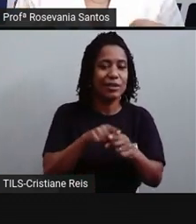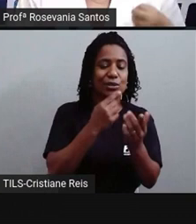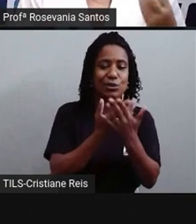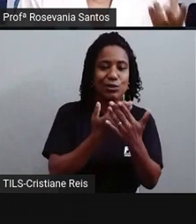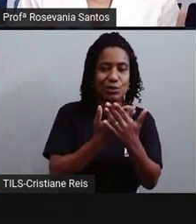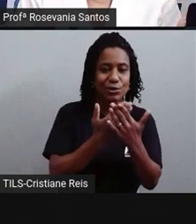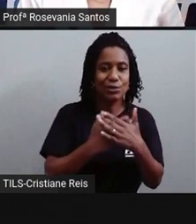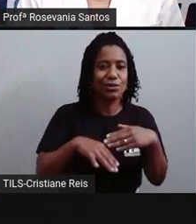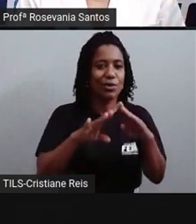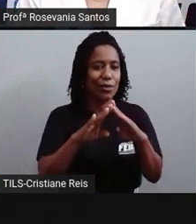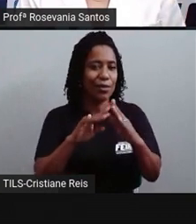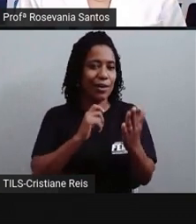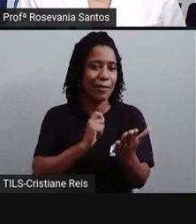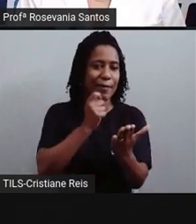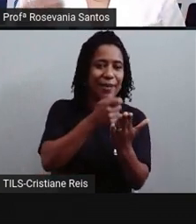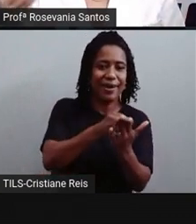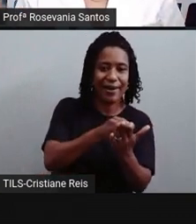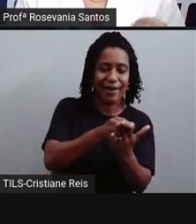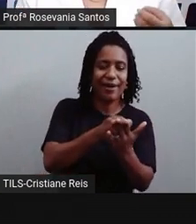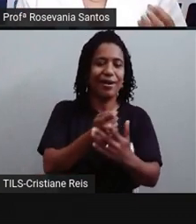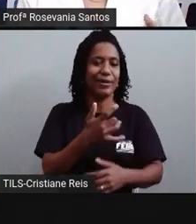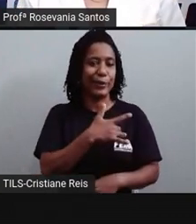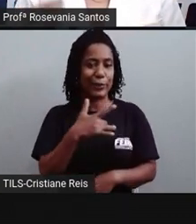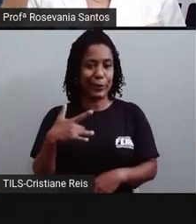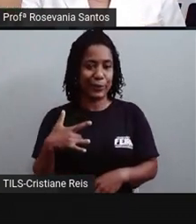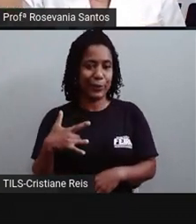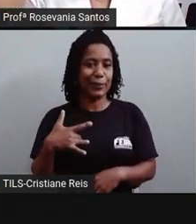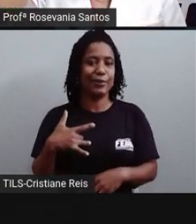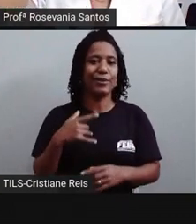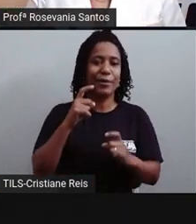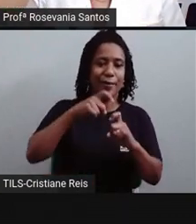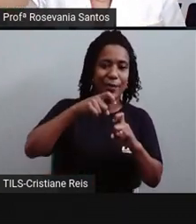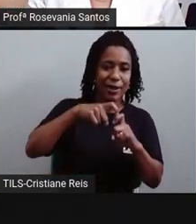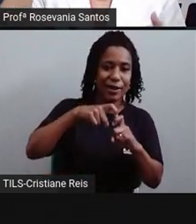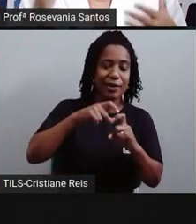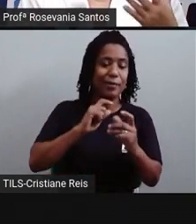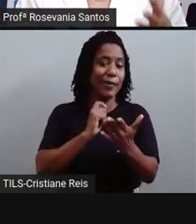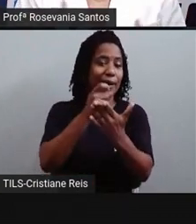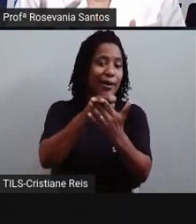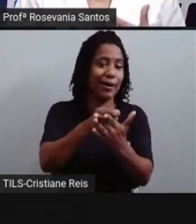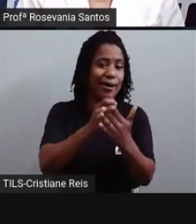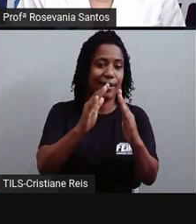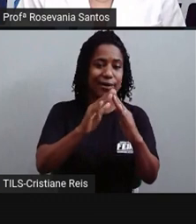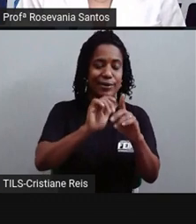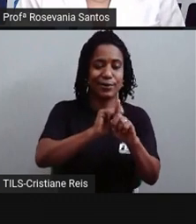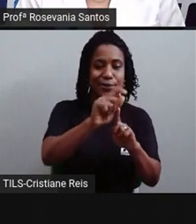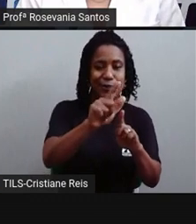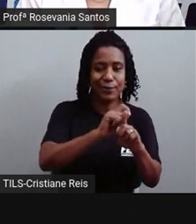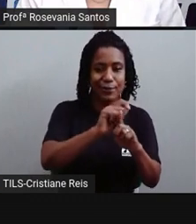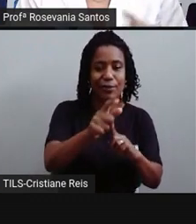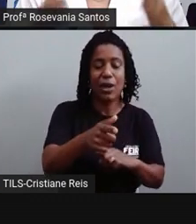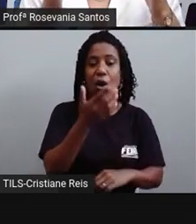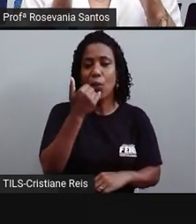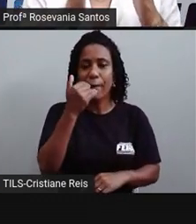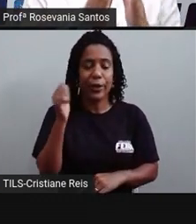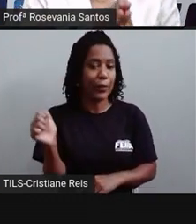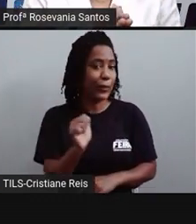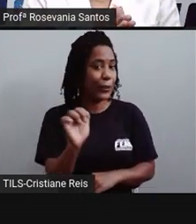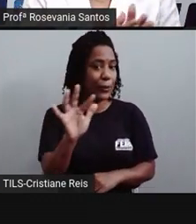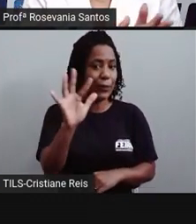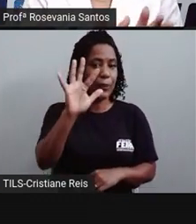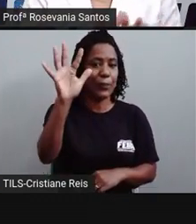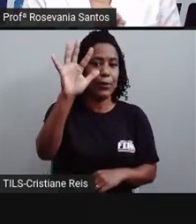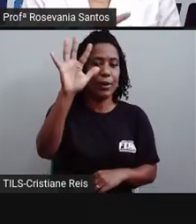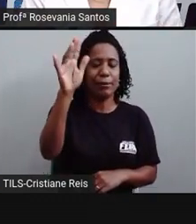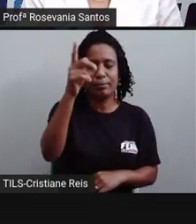de ter que pagar pela saúde, pagar pela moradia, a alimentação ficando um pouco mais cara, também isso